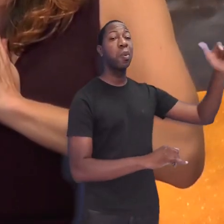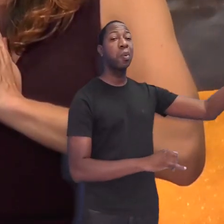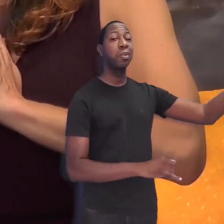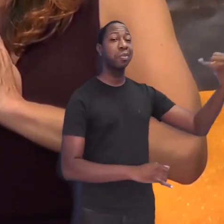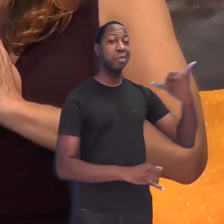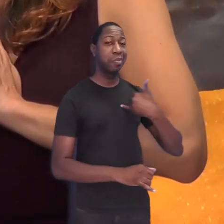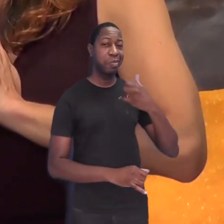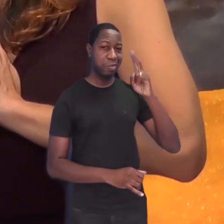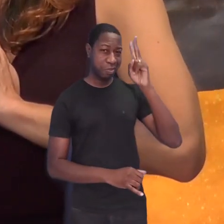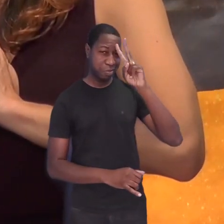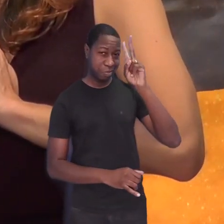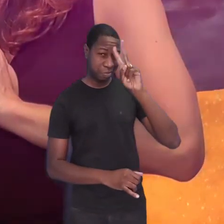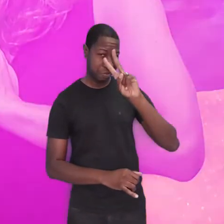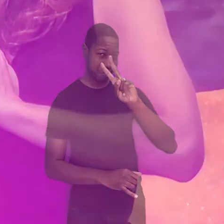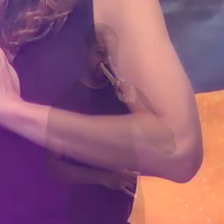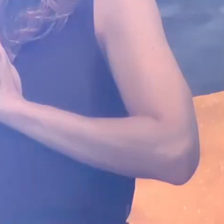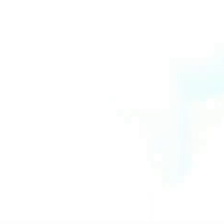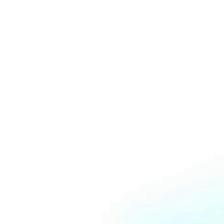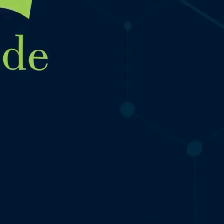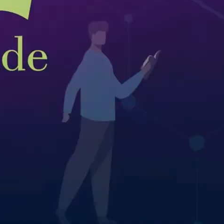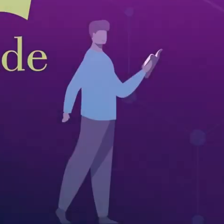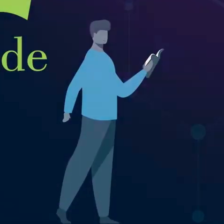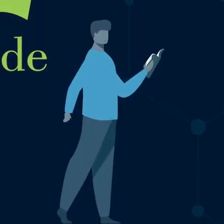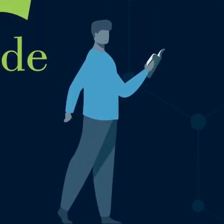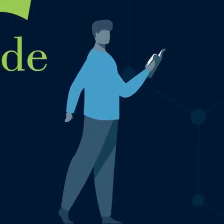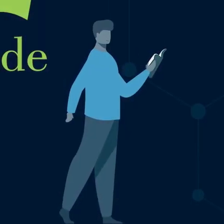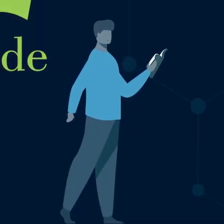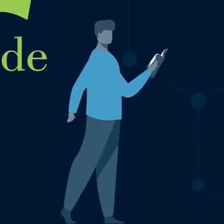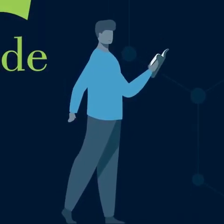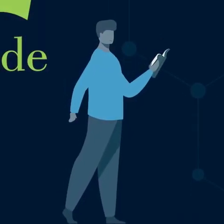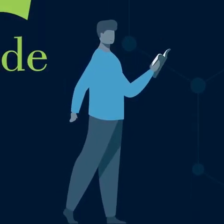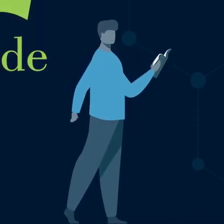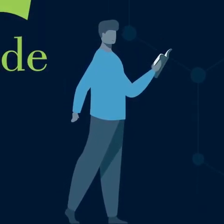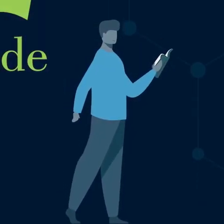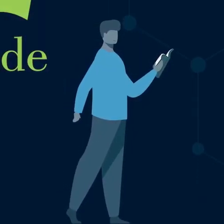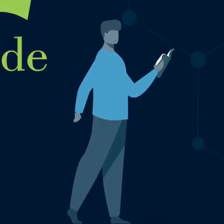outra. Tchau, tchau.